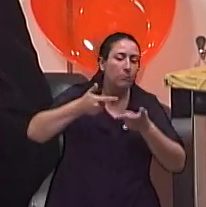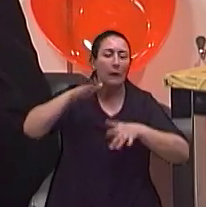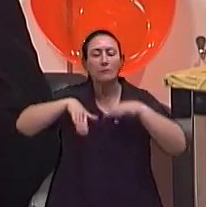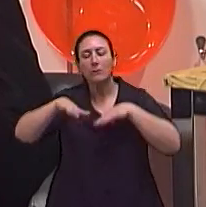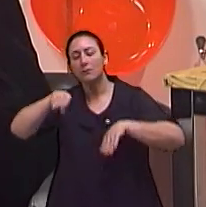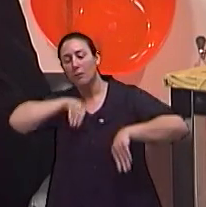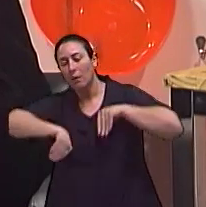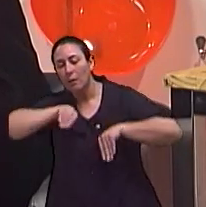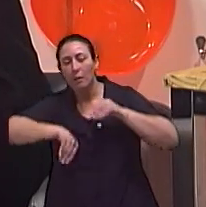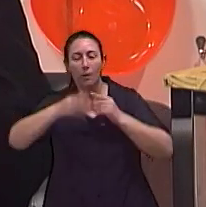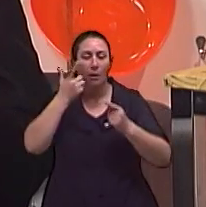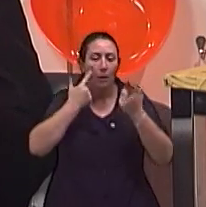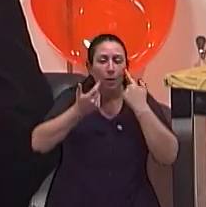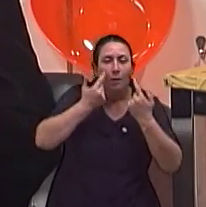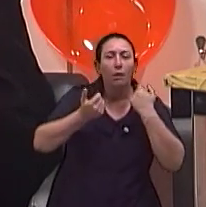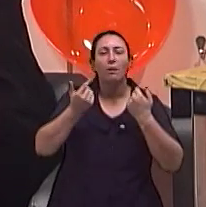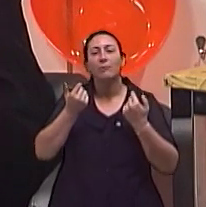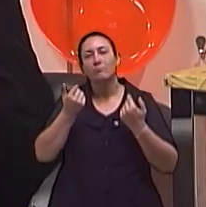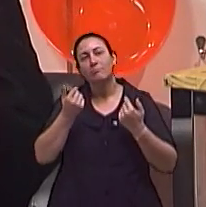depressivas.